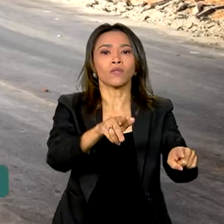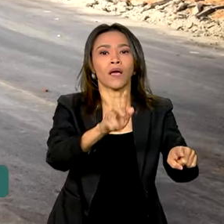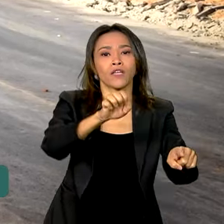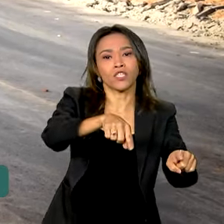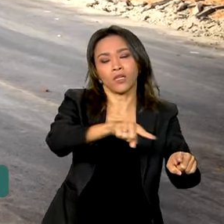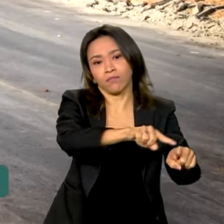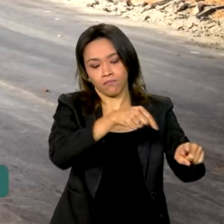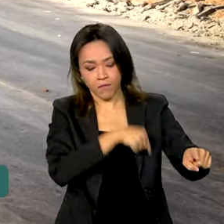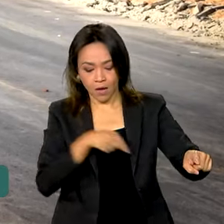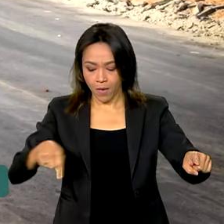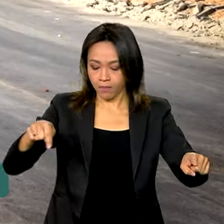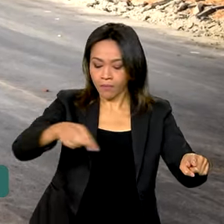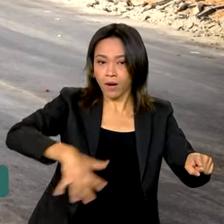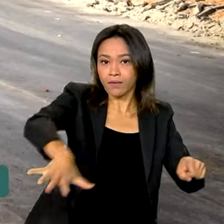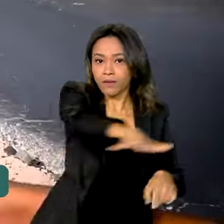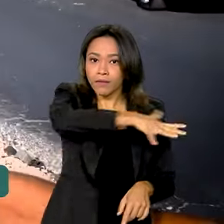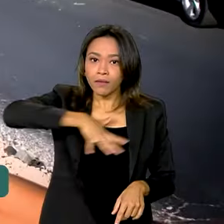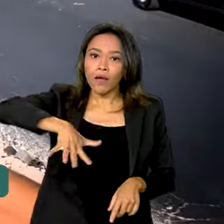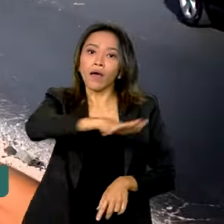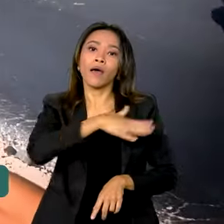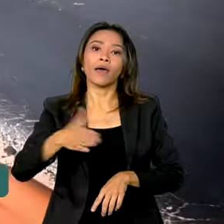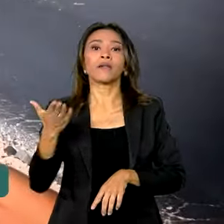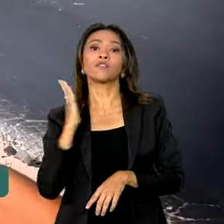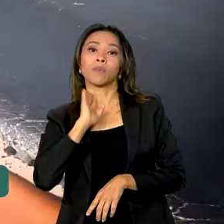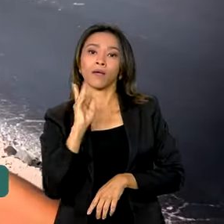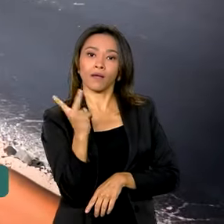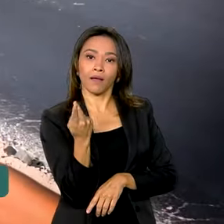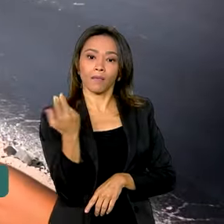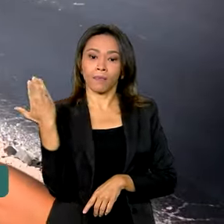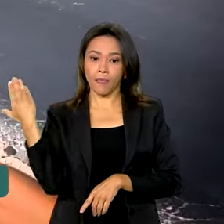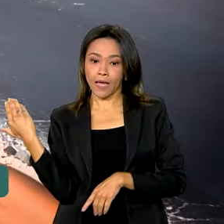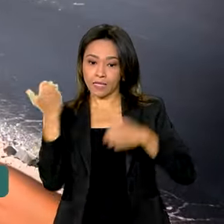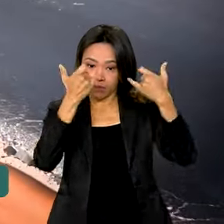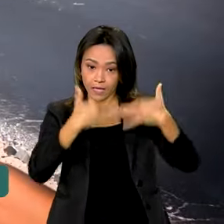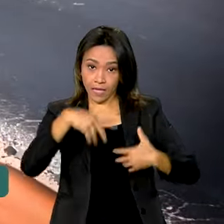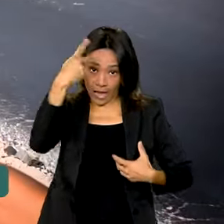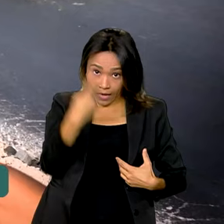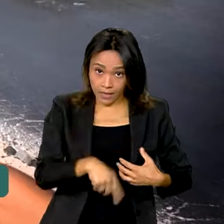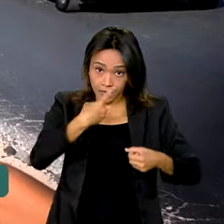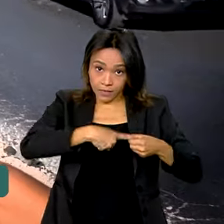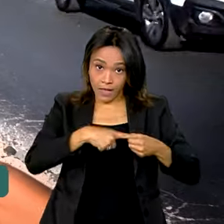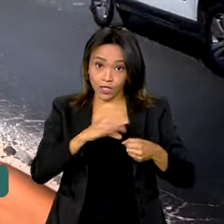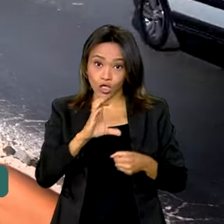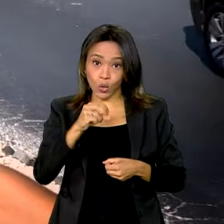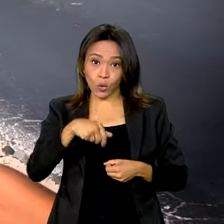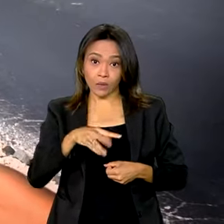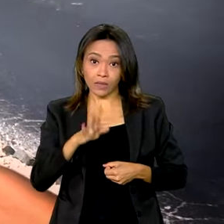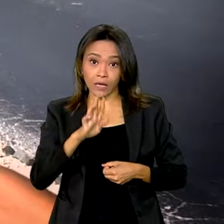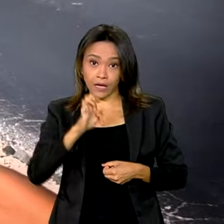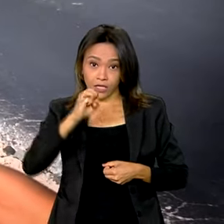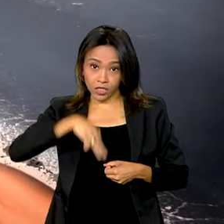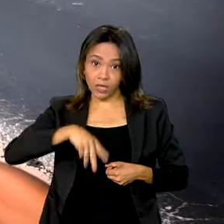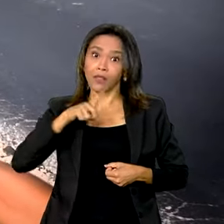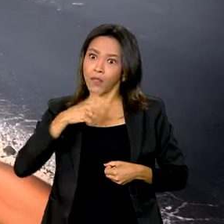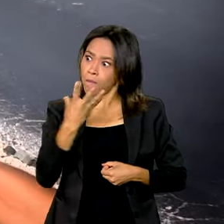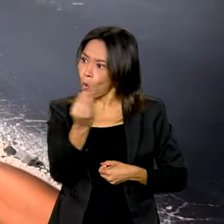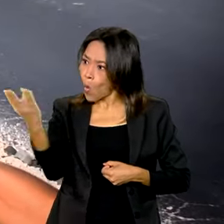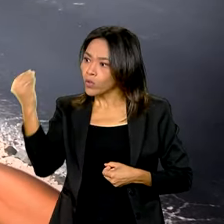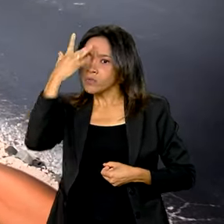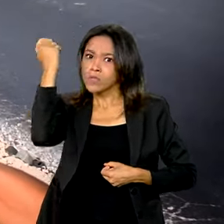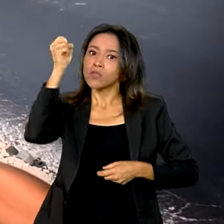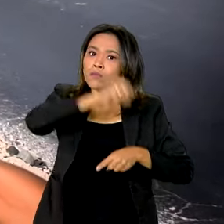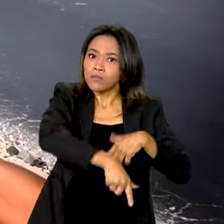metropolitana de Belo Horizonte. Aqui em Contagem eu estava para fora, vim para cá e tem muita gente trabalhando aqui.